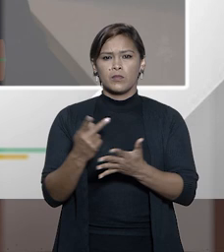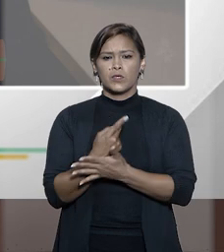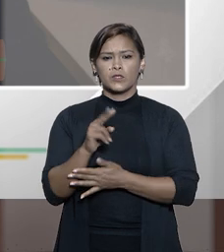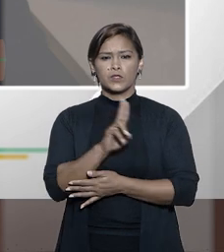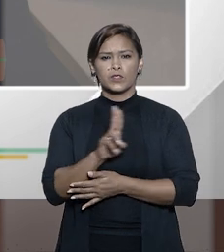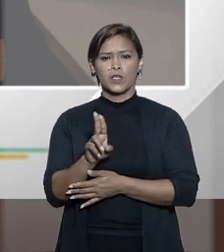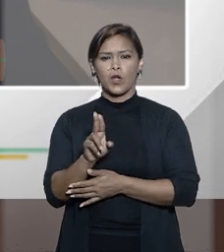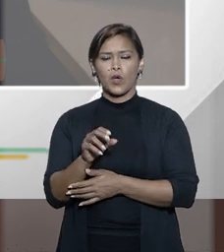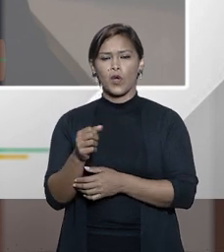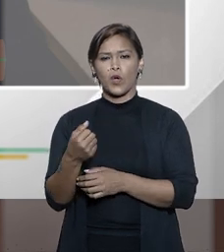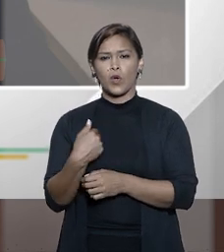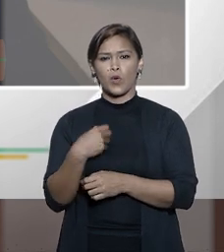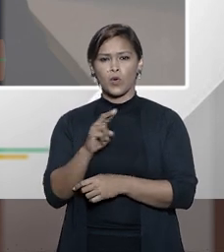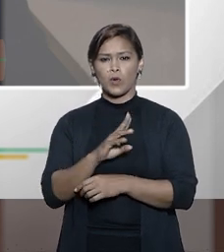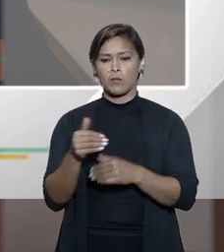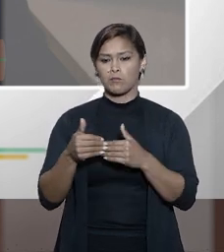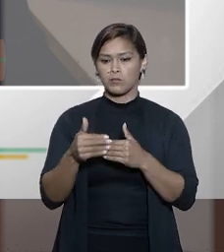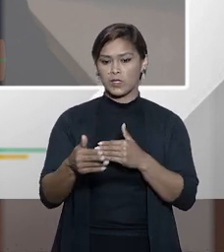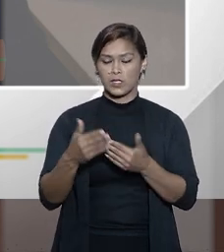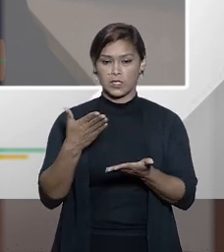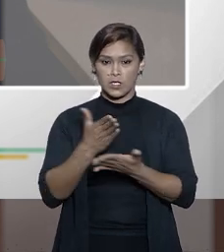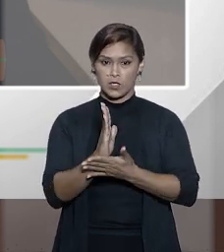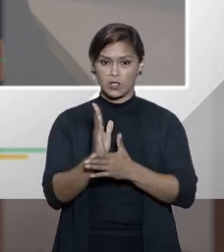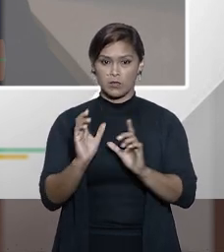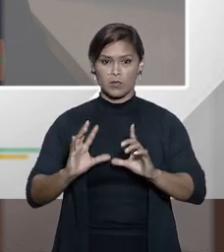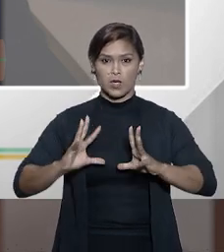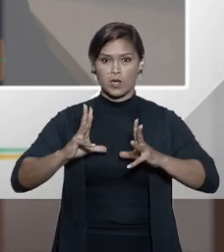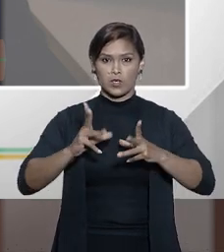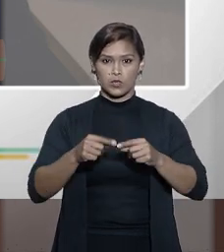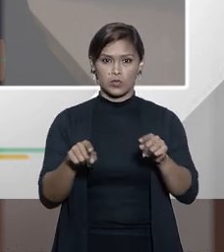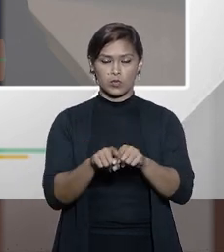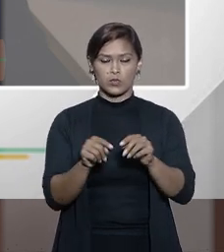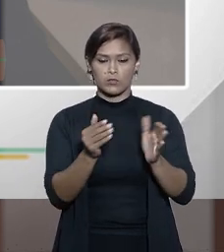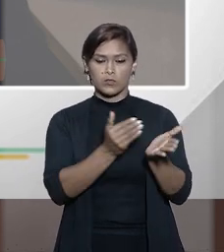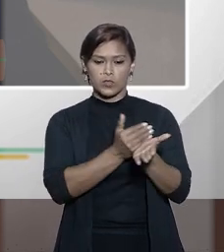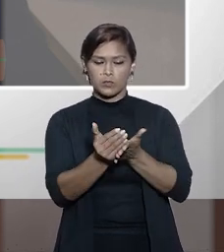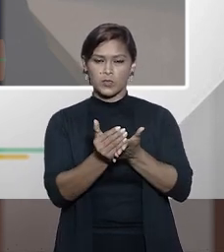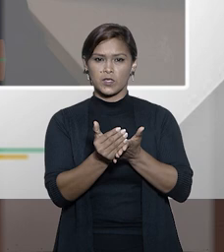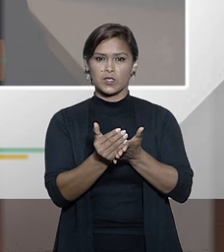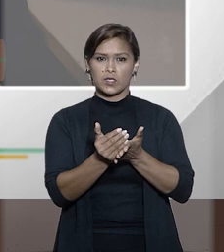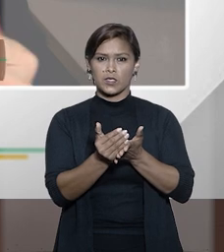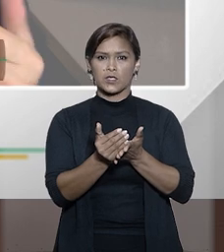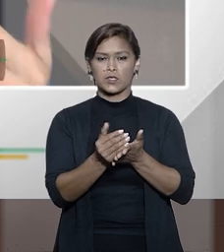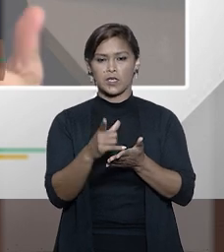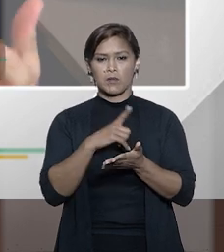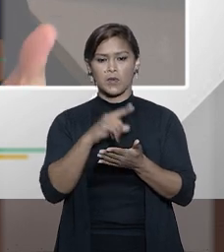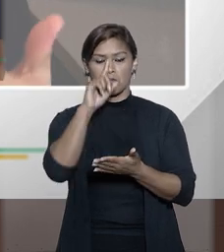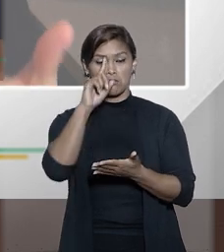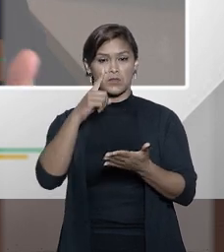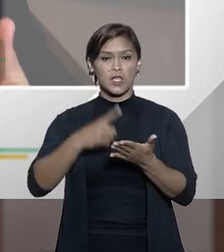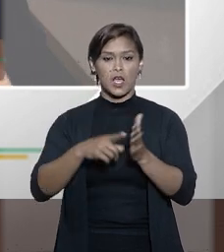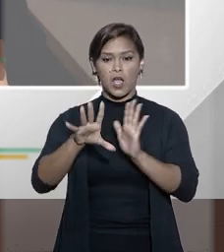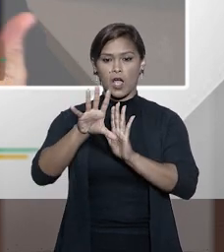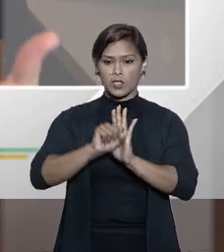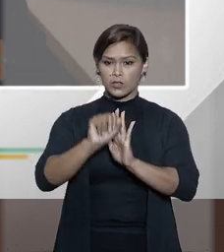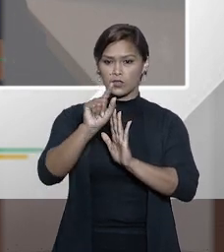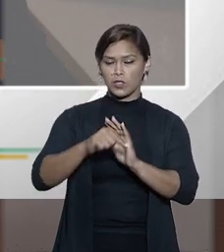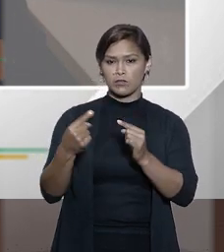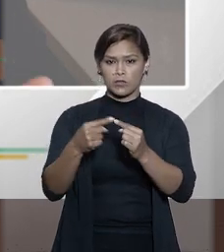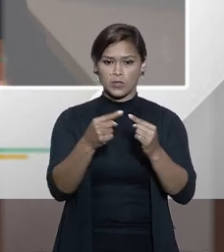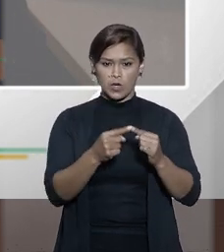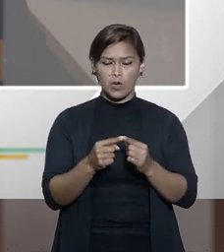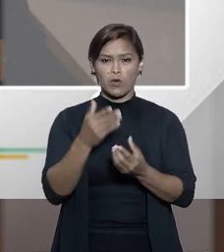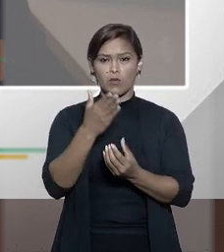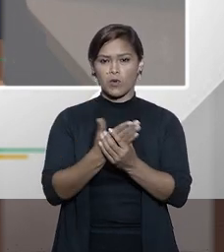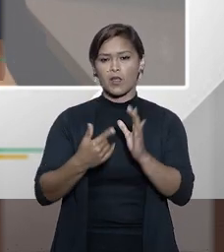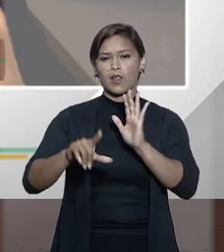ser chamado e que é chamado, na verdade, de princípio do reconhecimento mútuo. O princípio segundo o qual decisões adotadas de acordo com